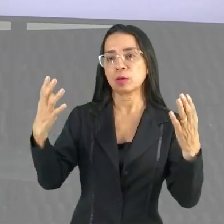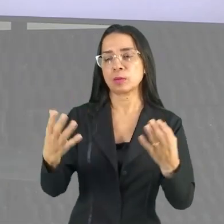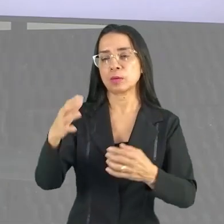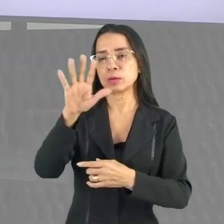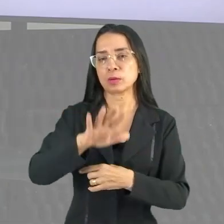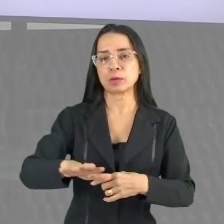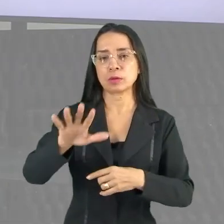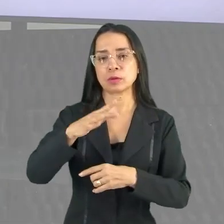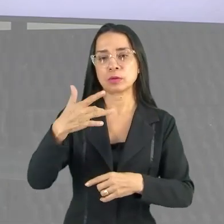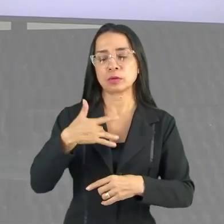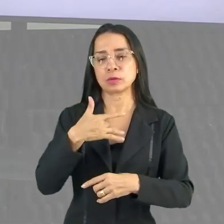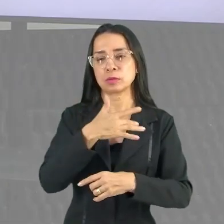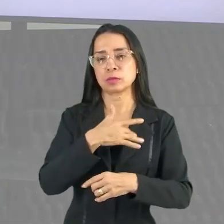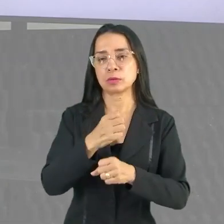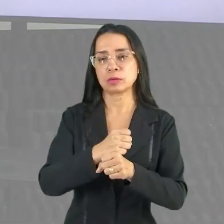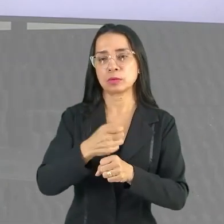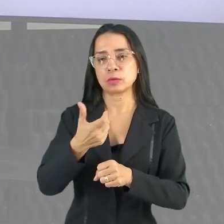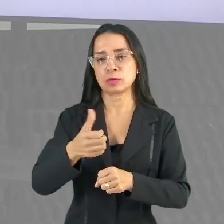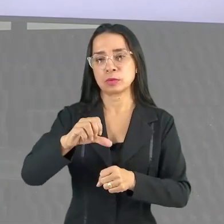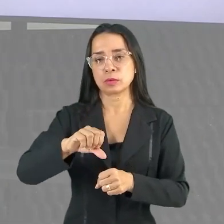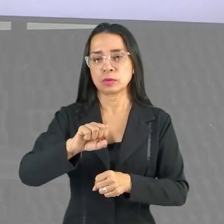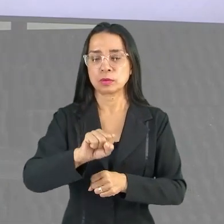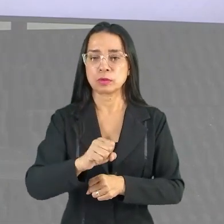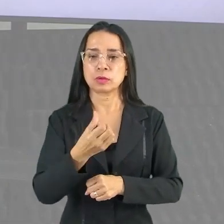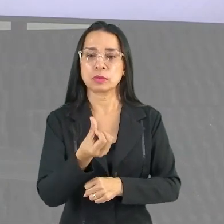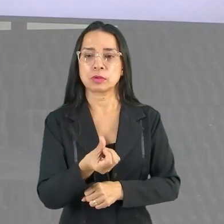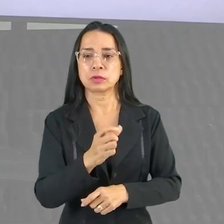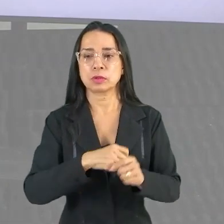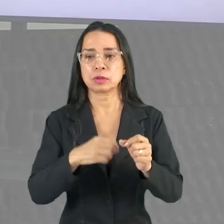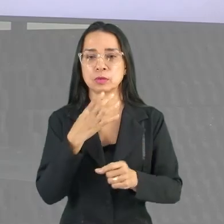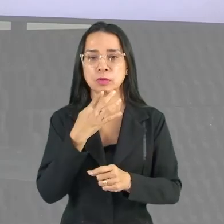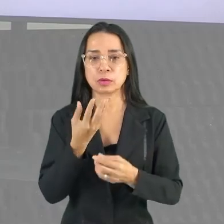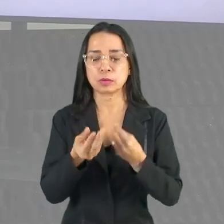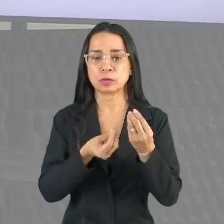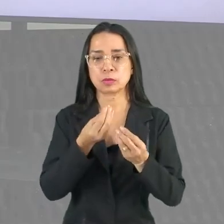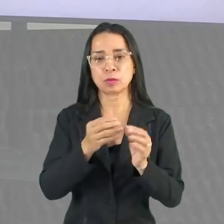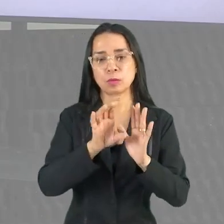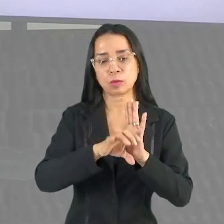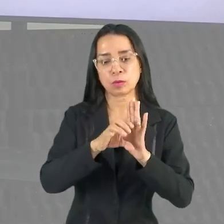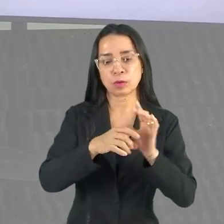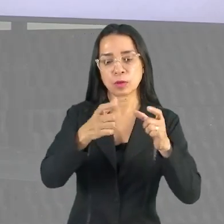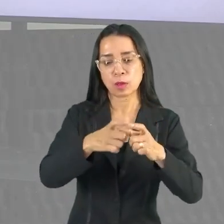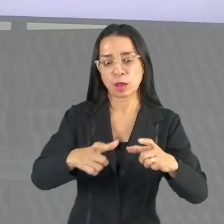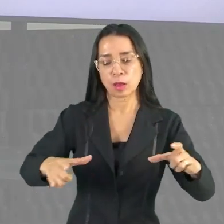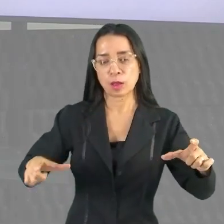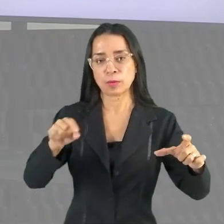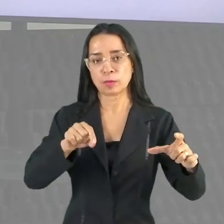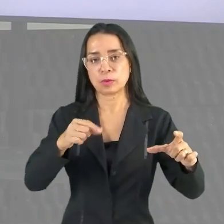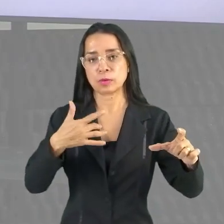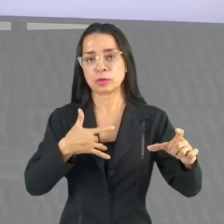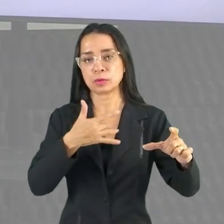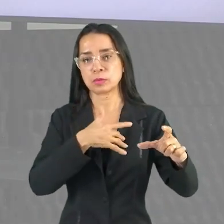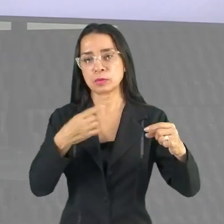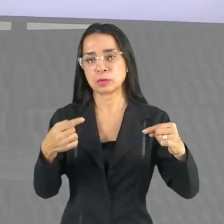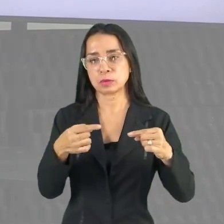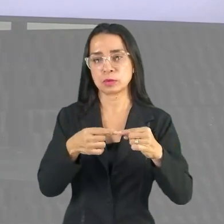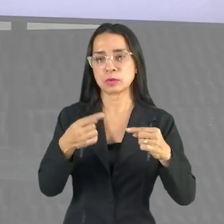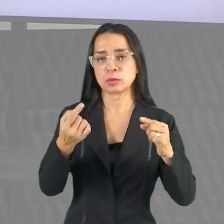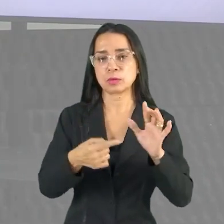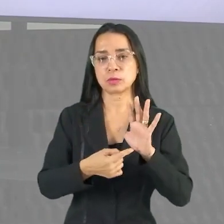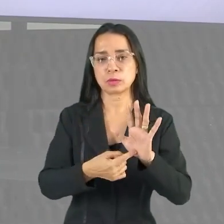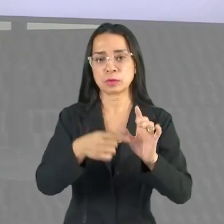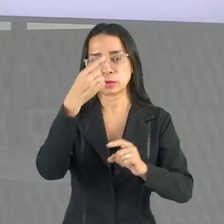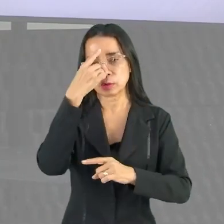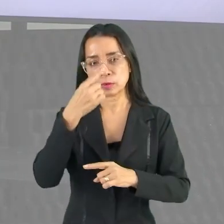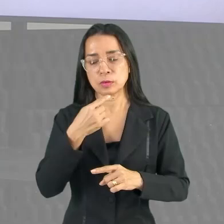Saúde no ano de 1986 ficou conhecido como um conceito ampliado de saúde conforme ilustrado na